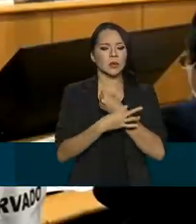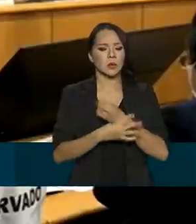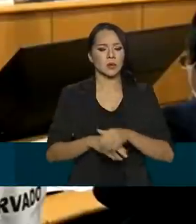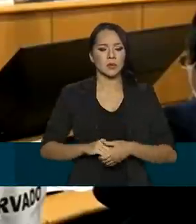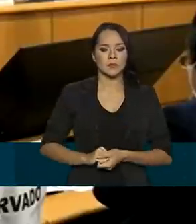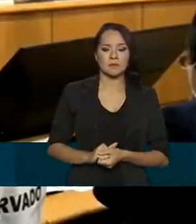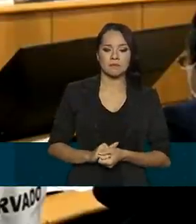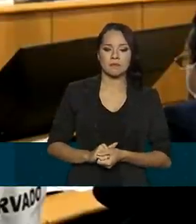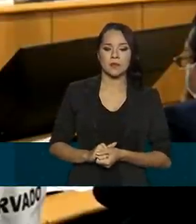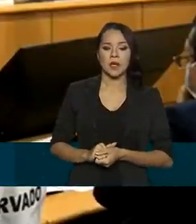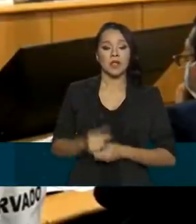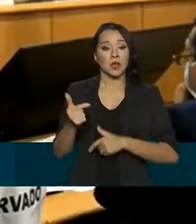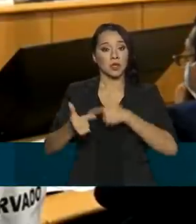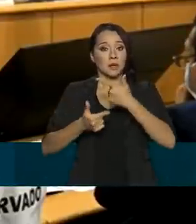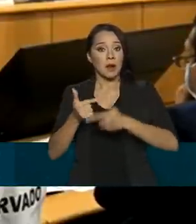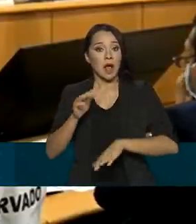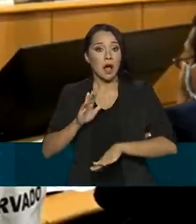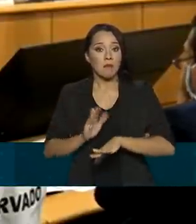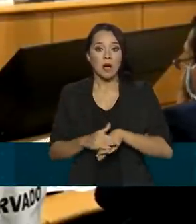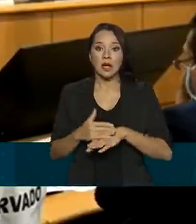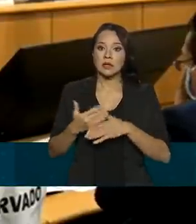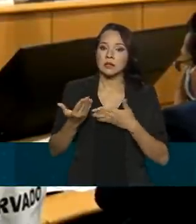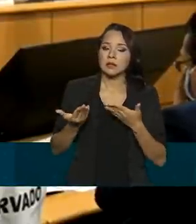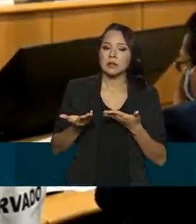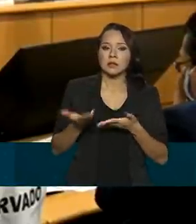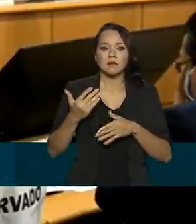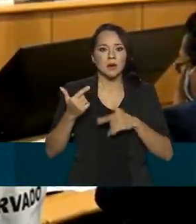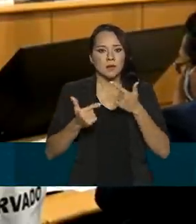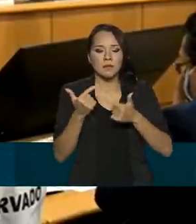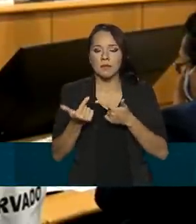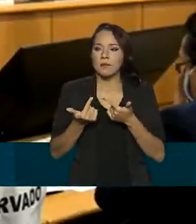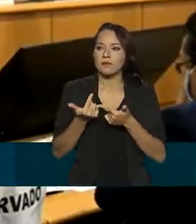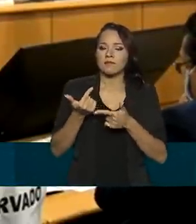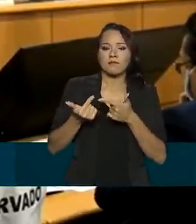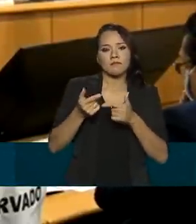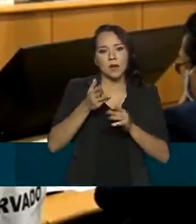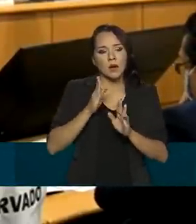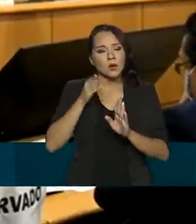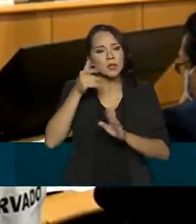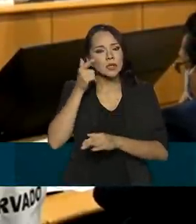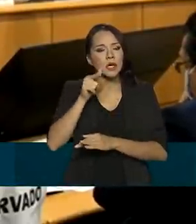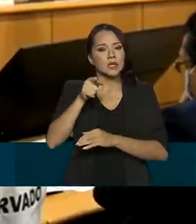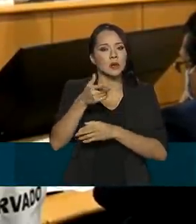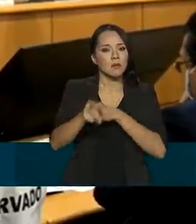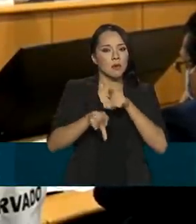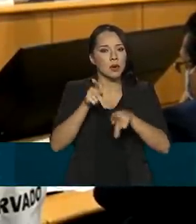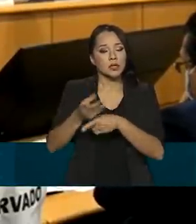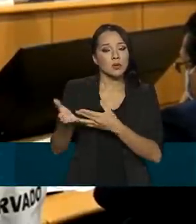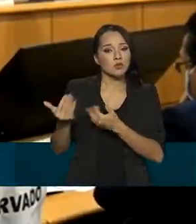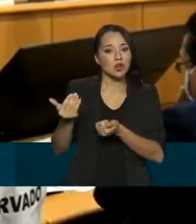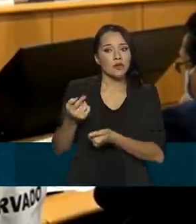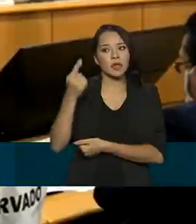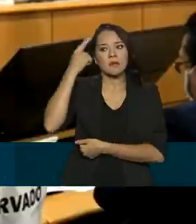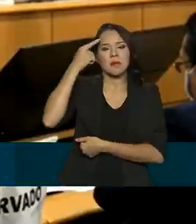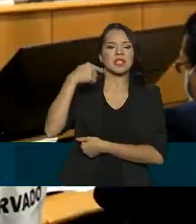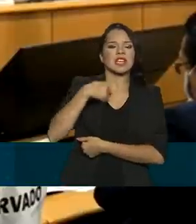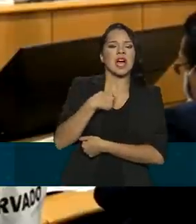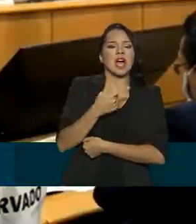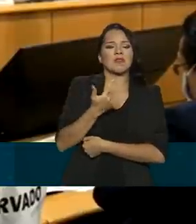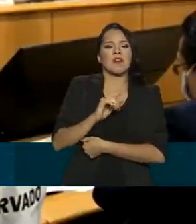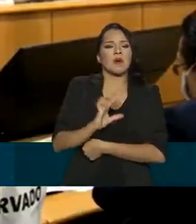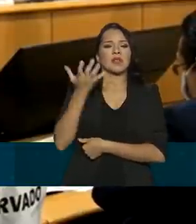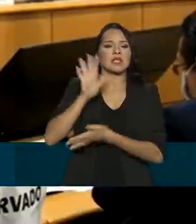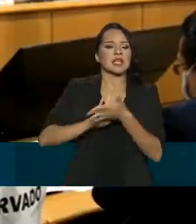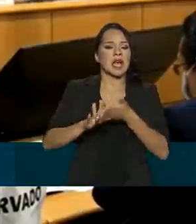Trabalhar de uma forma mais ativa, no sentido de fazer chegar a essa população jovem, que acha que com ela nada vai